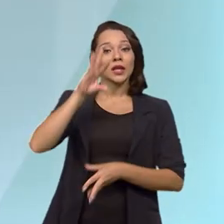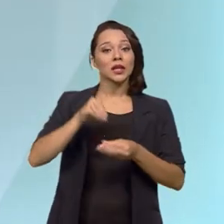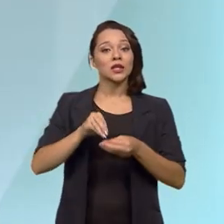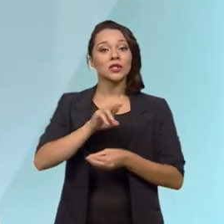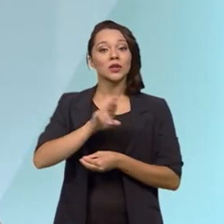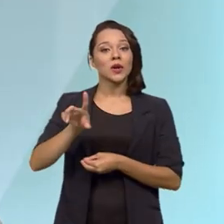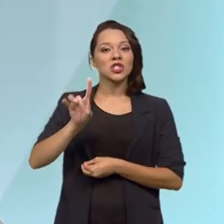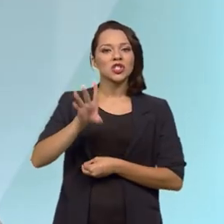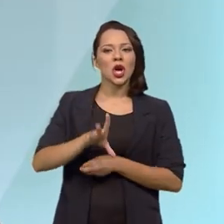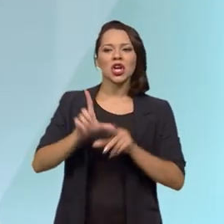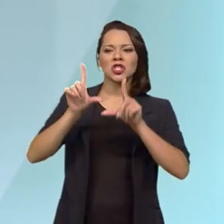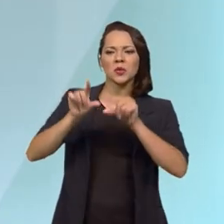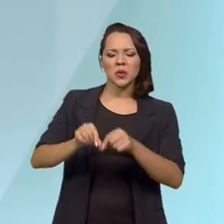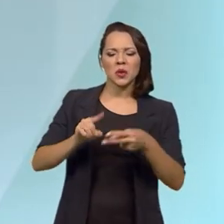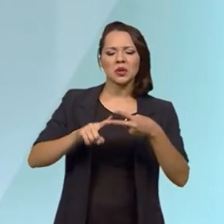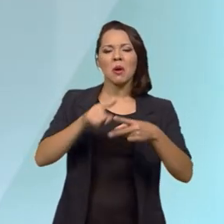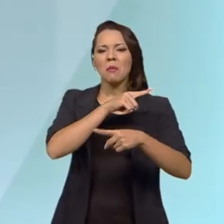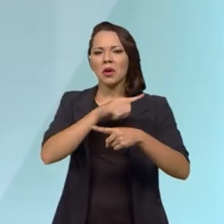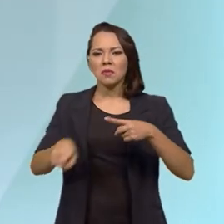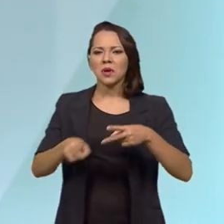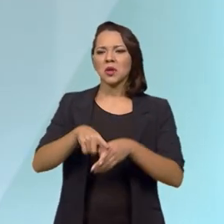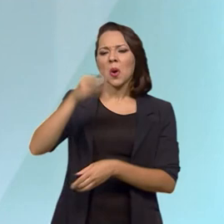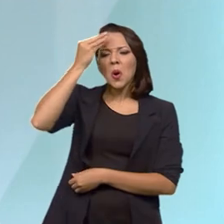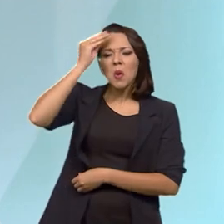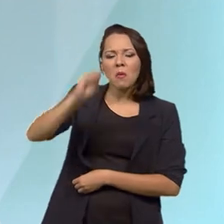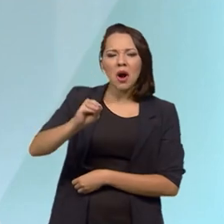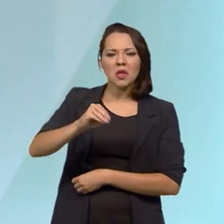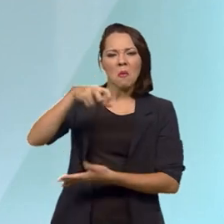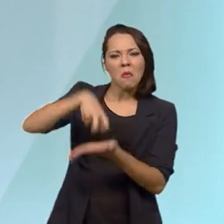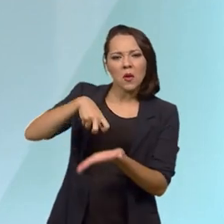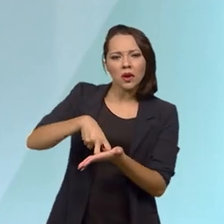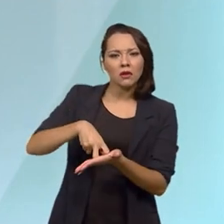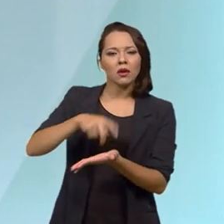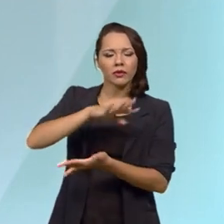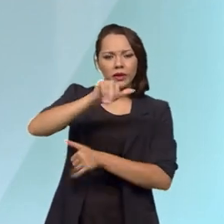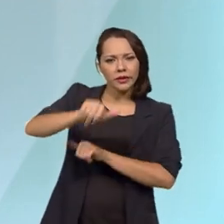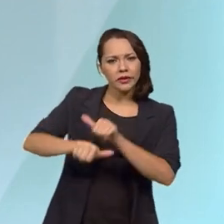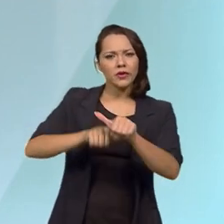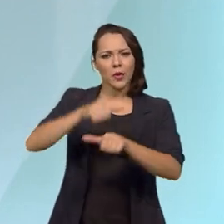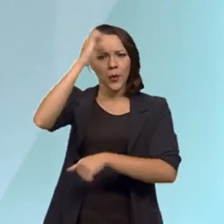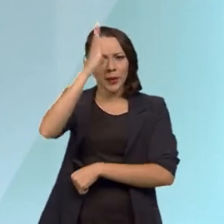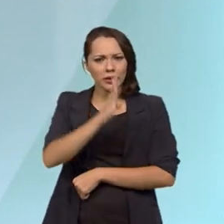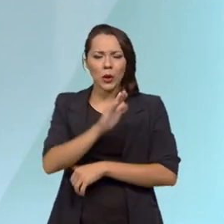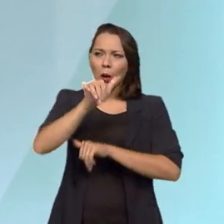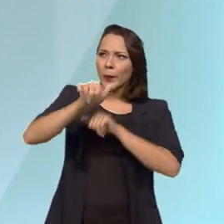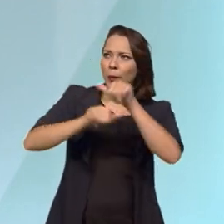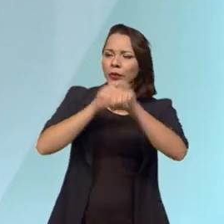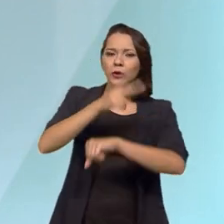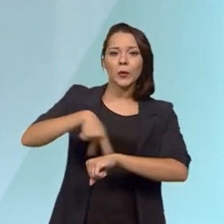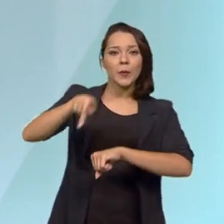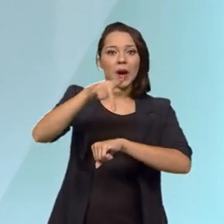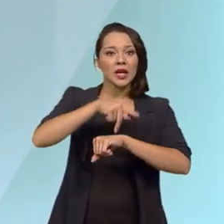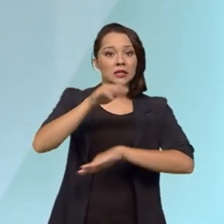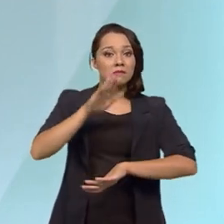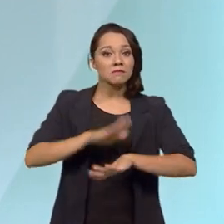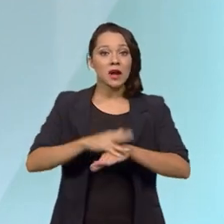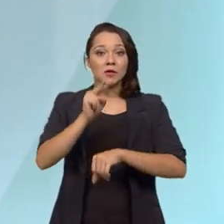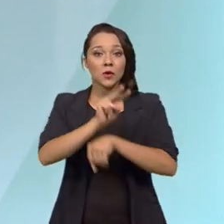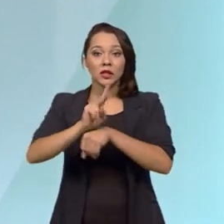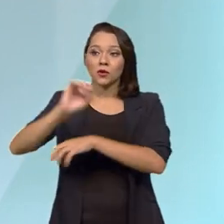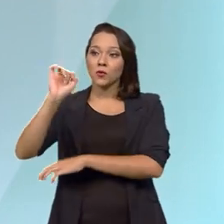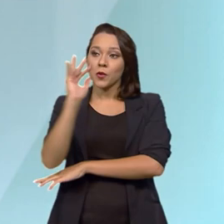reduzindo, proibindo, culpando e punindo que nós vamos transformar o Brasil num país ainda mais verde.